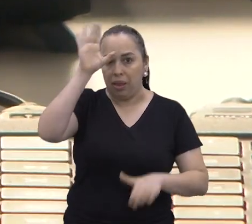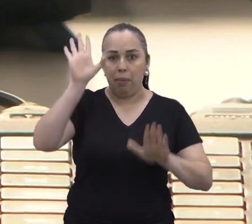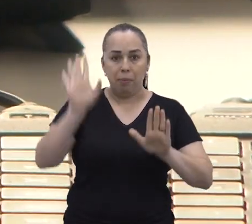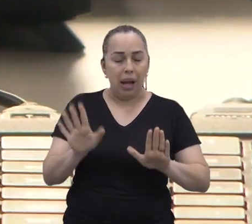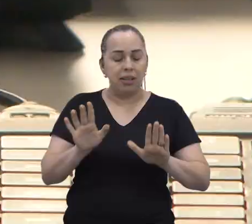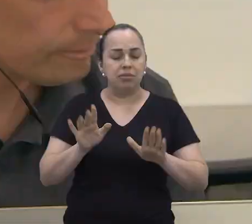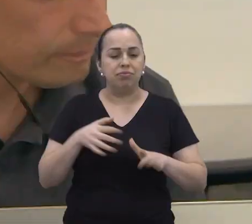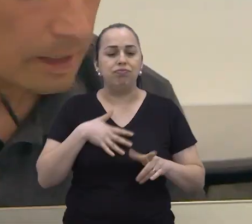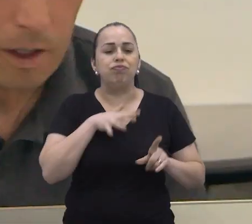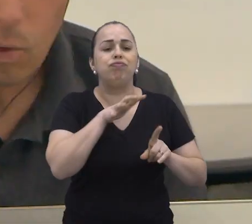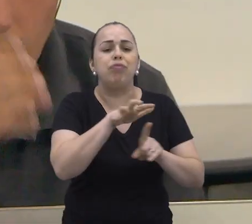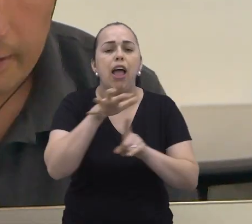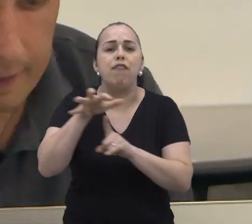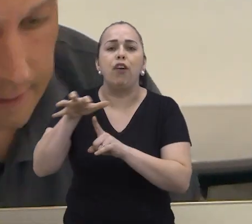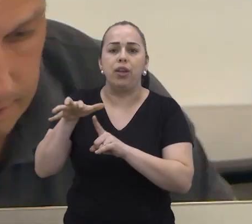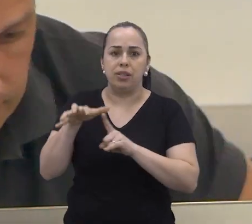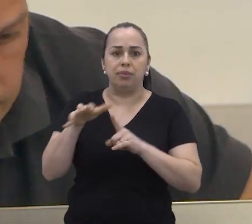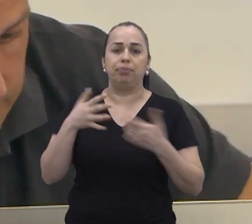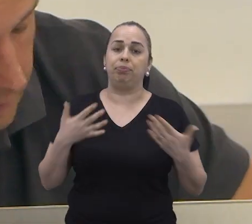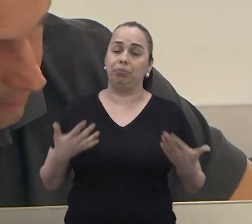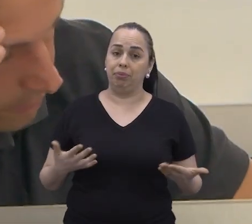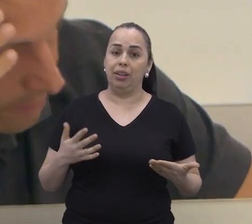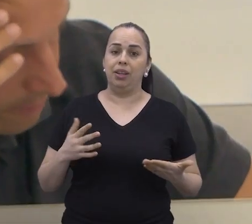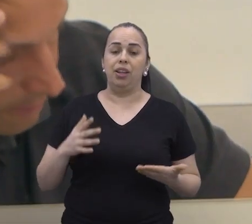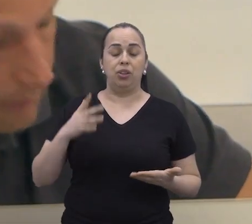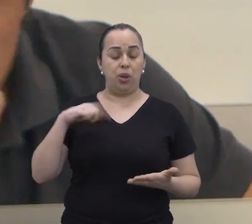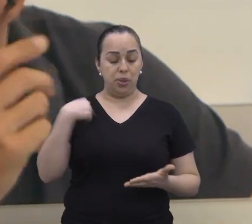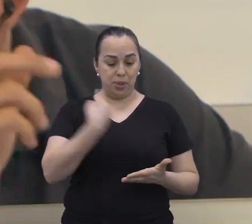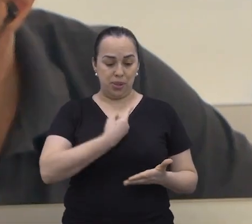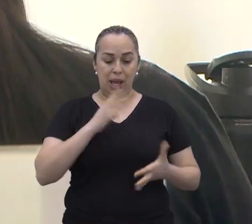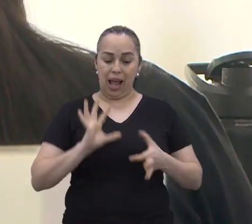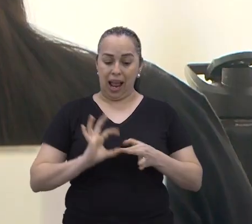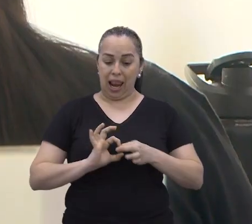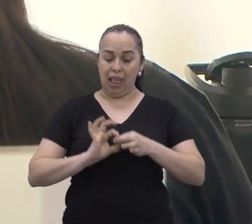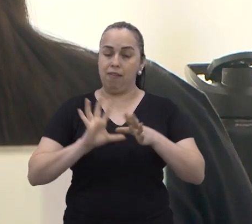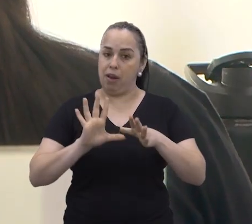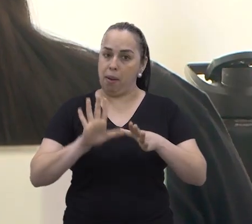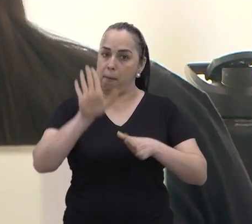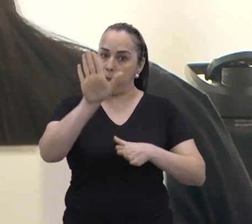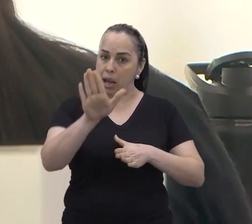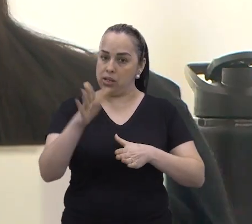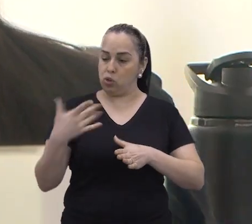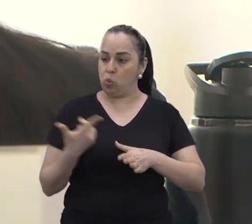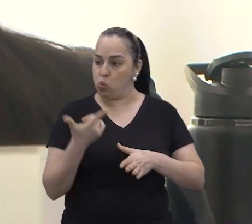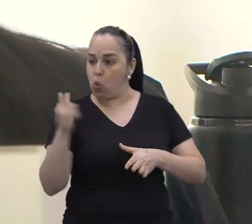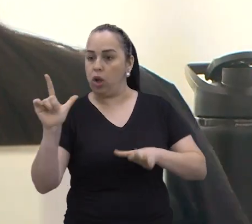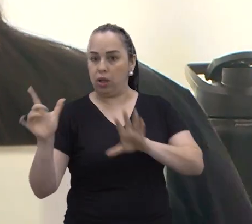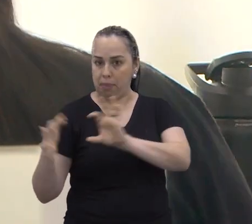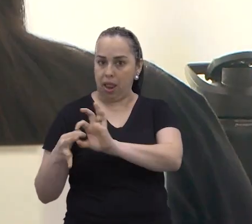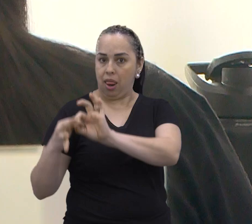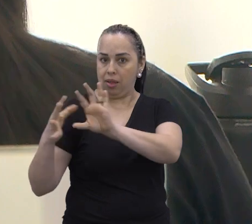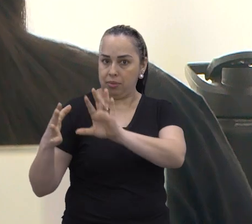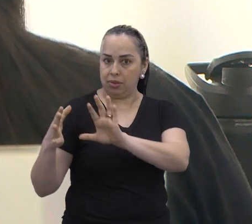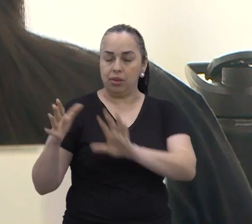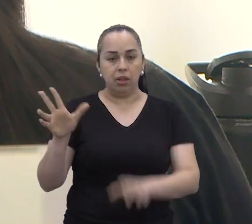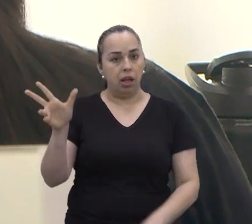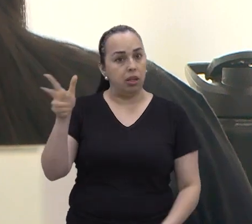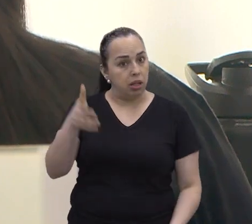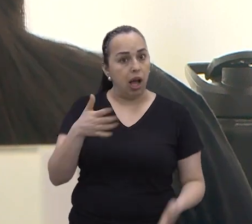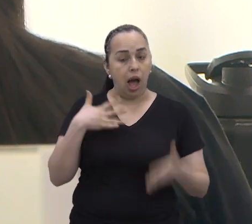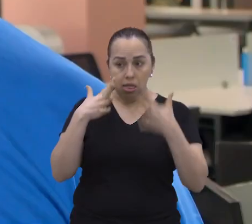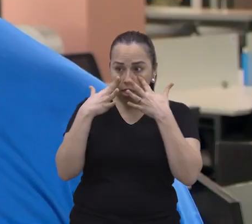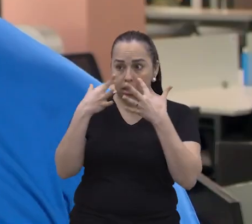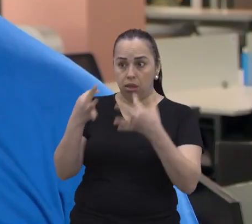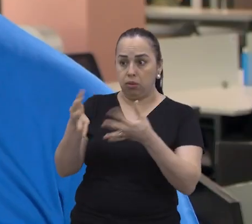inofensivas, podem interferir no clima organizacional. Nossa liberdade termina quando começa a do